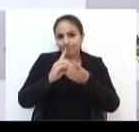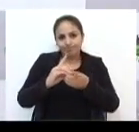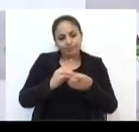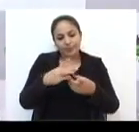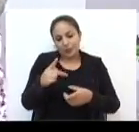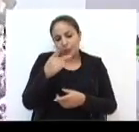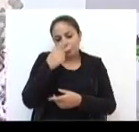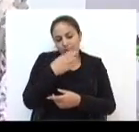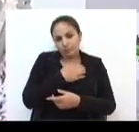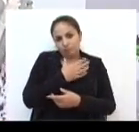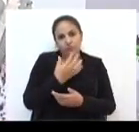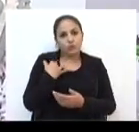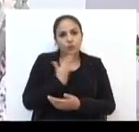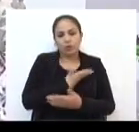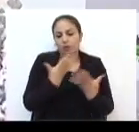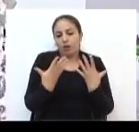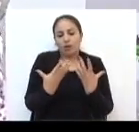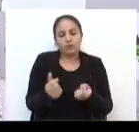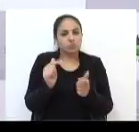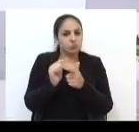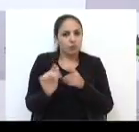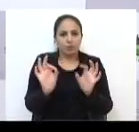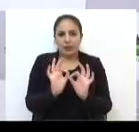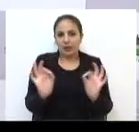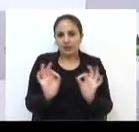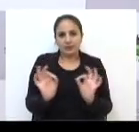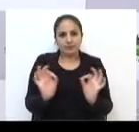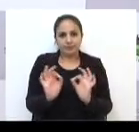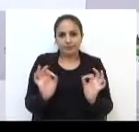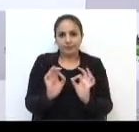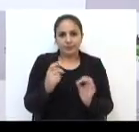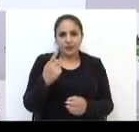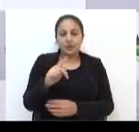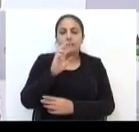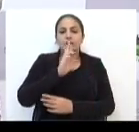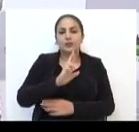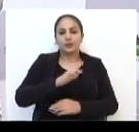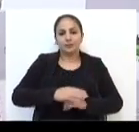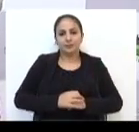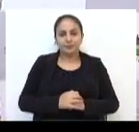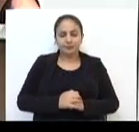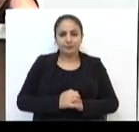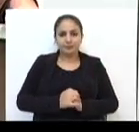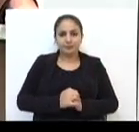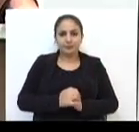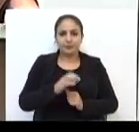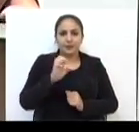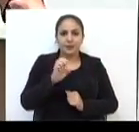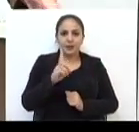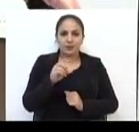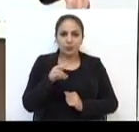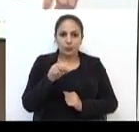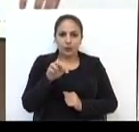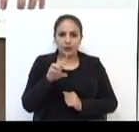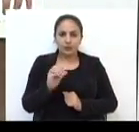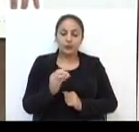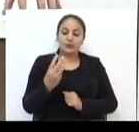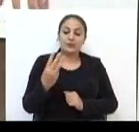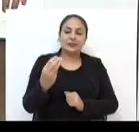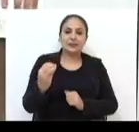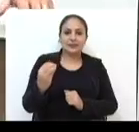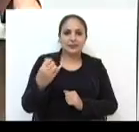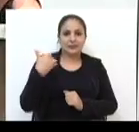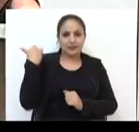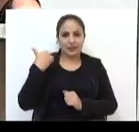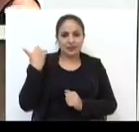este, e a gente aceita, sem problema algum, este resultado. Eduardo Pelliccioli tem